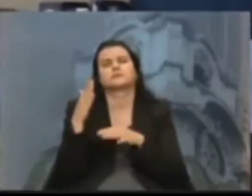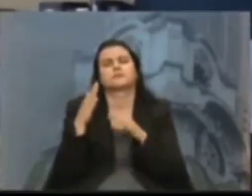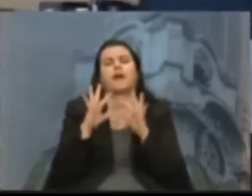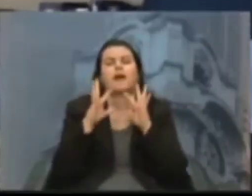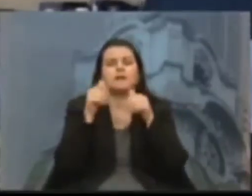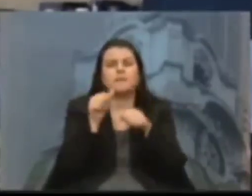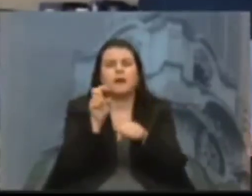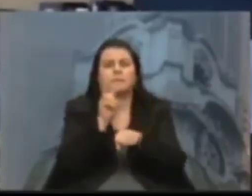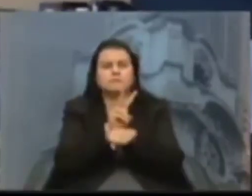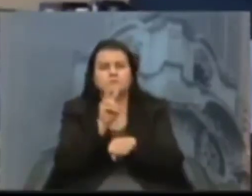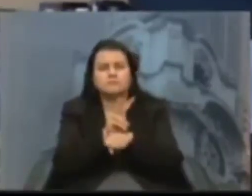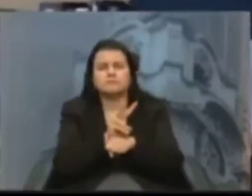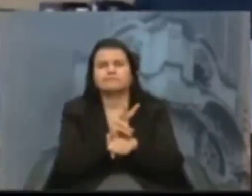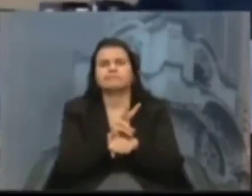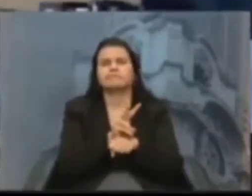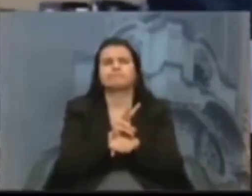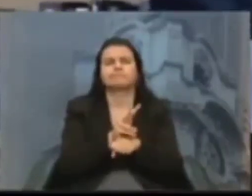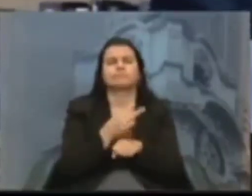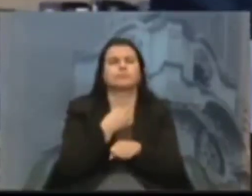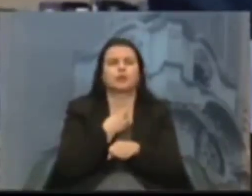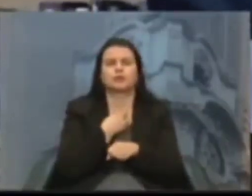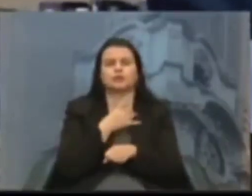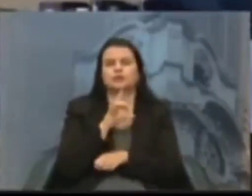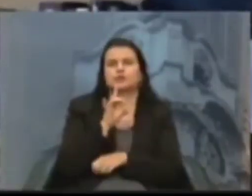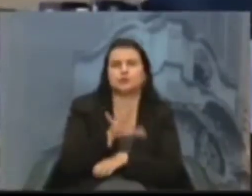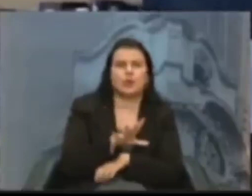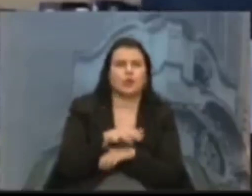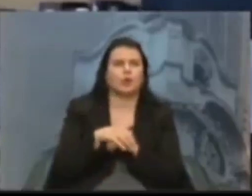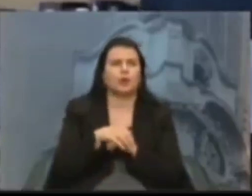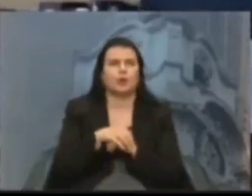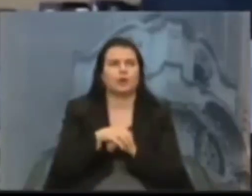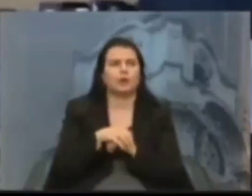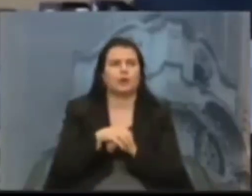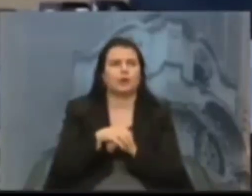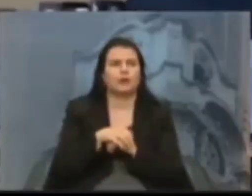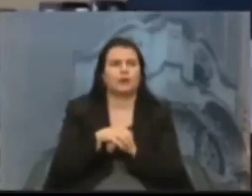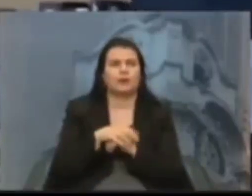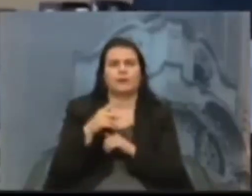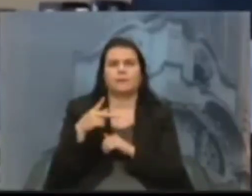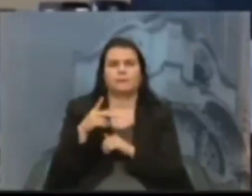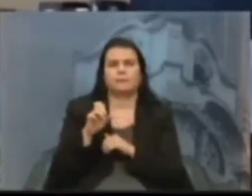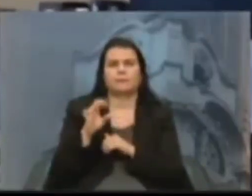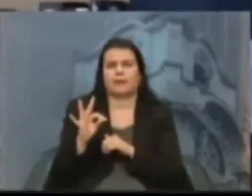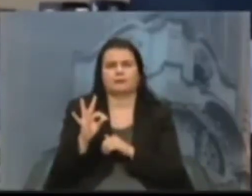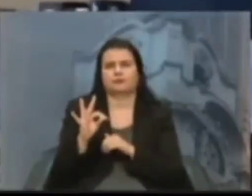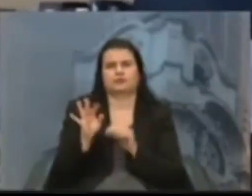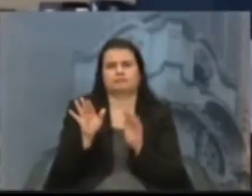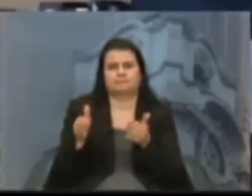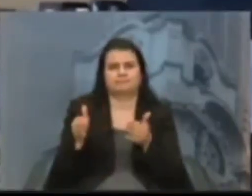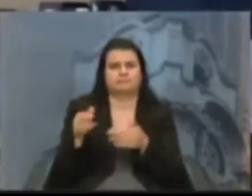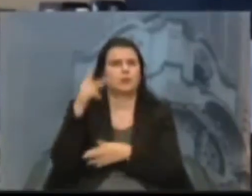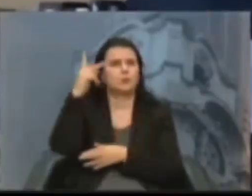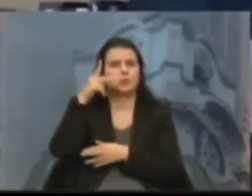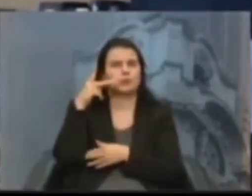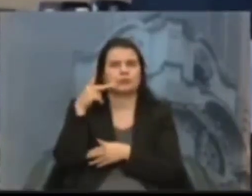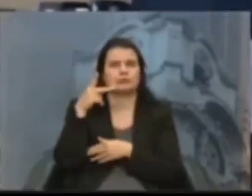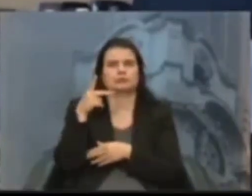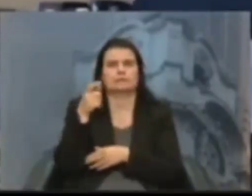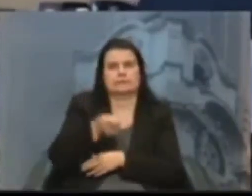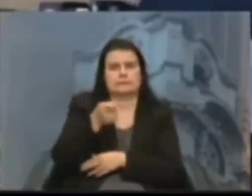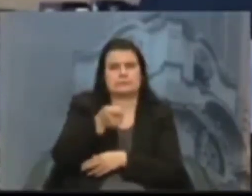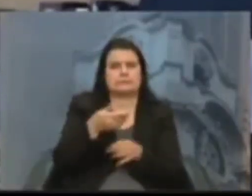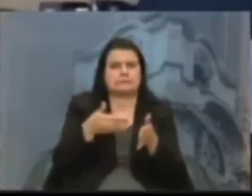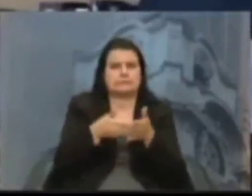tratando, que a gente não fique restrito somente aos pets, a essas políticas mais restritas